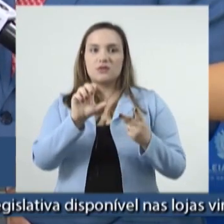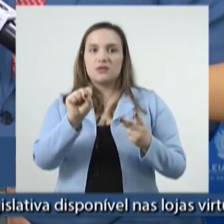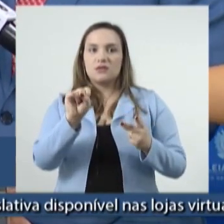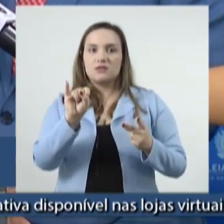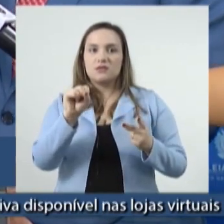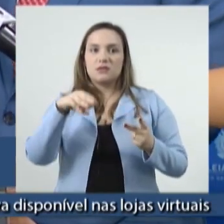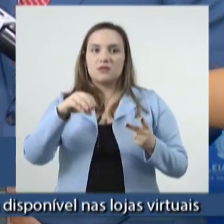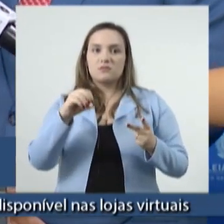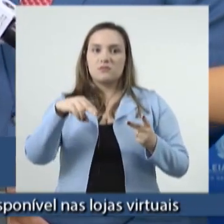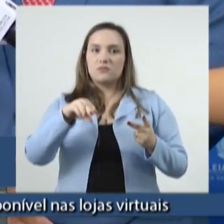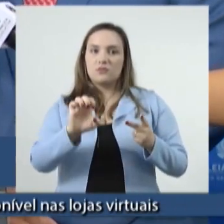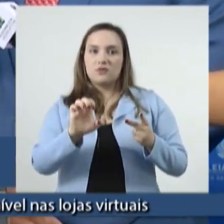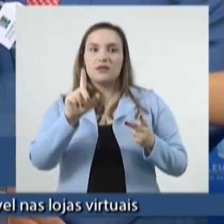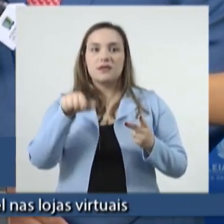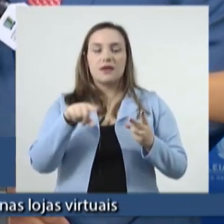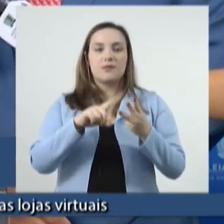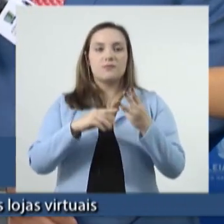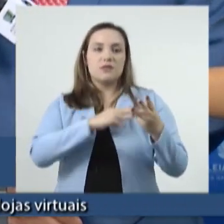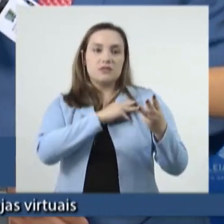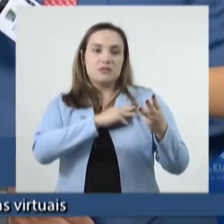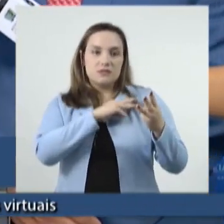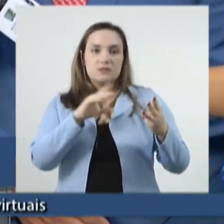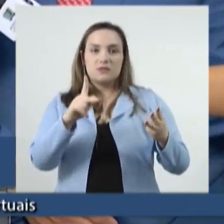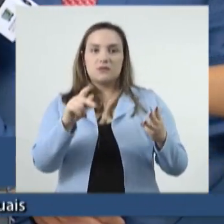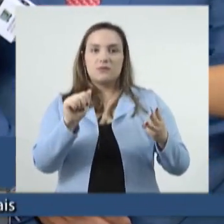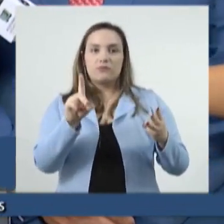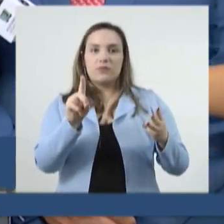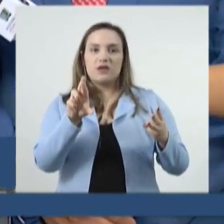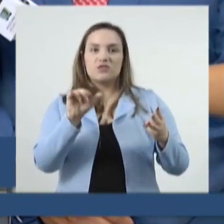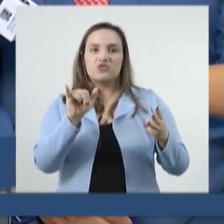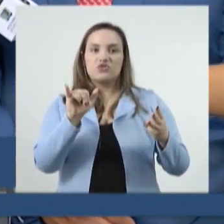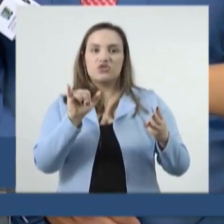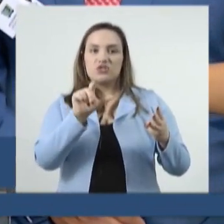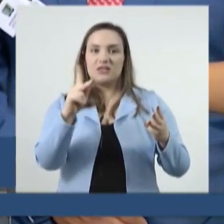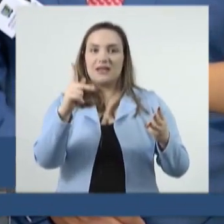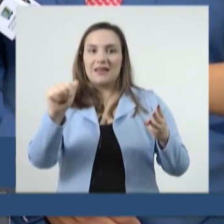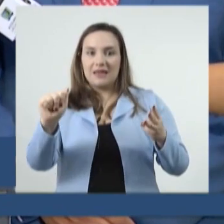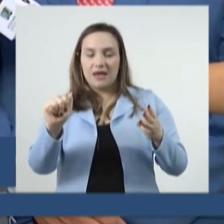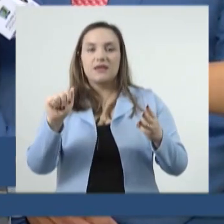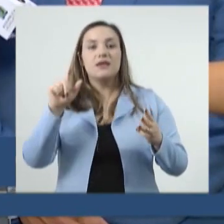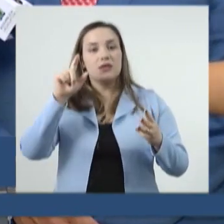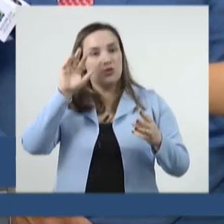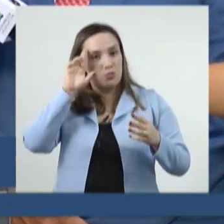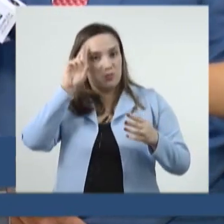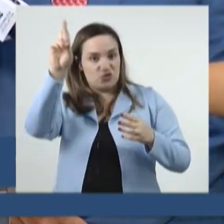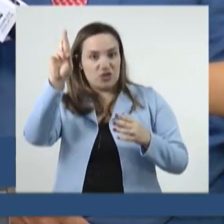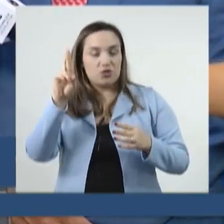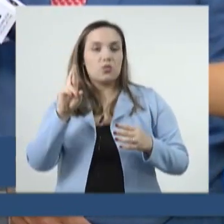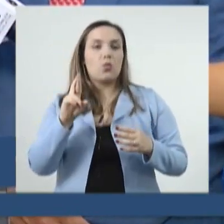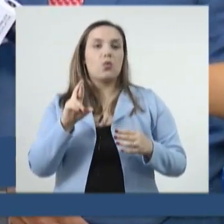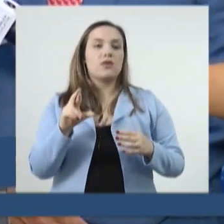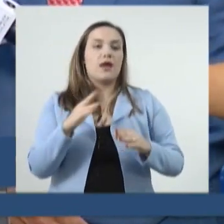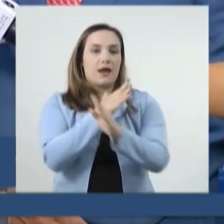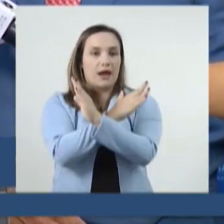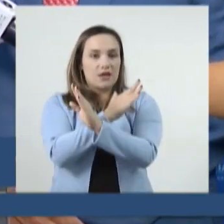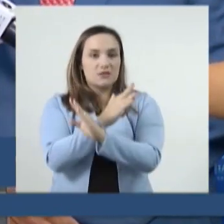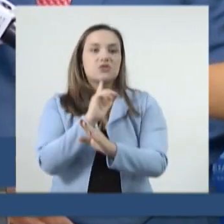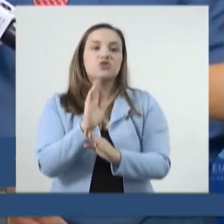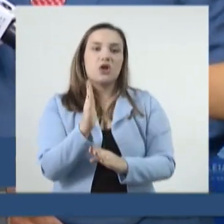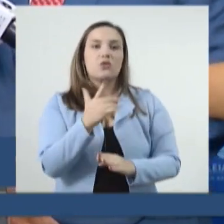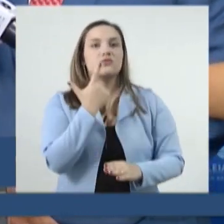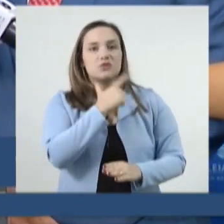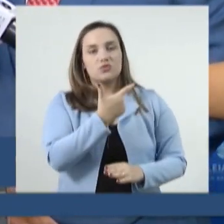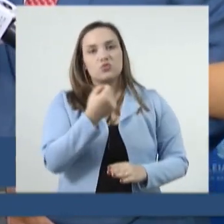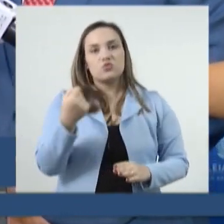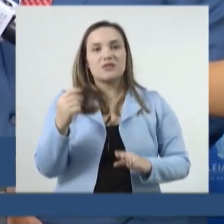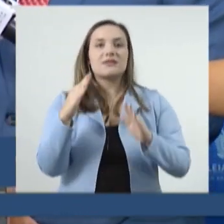com o ministro Padilha, presidente da Caixa Econômica Federal, para que a gente pudesse assinar as primeiras 200 casas do Minha Casa Minha